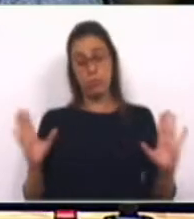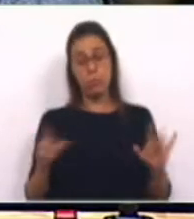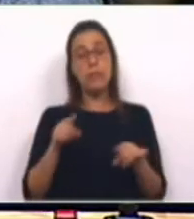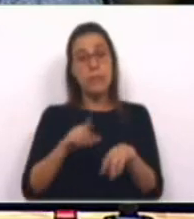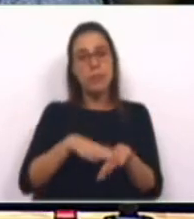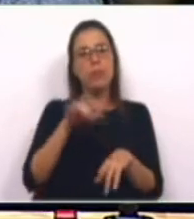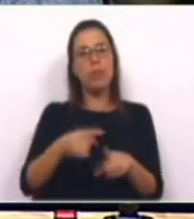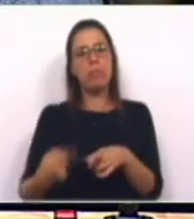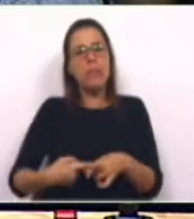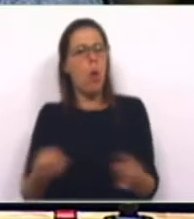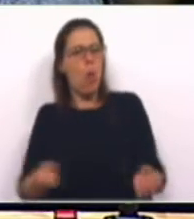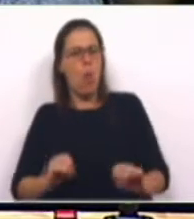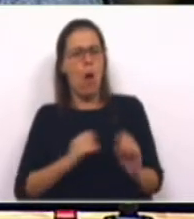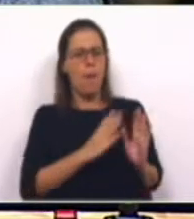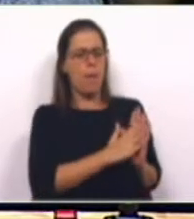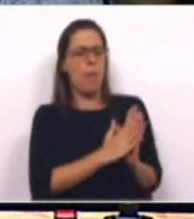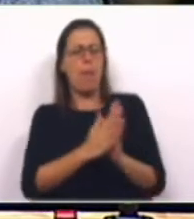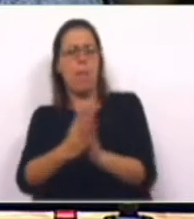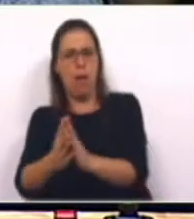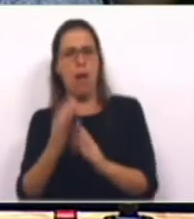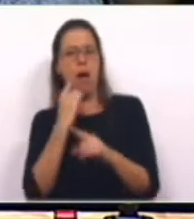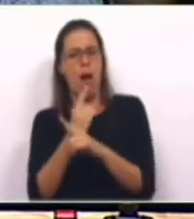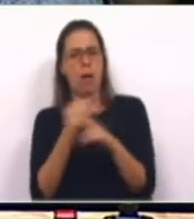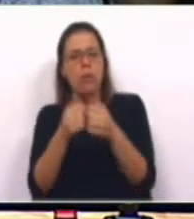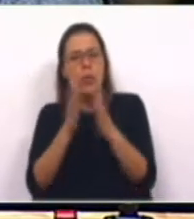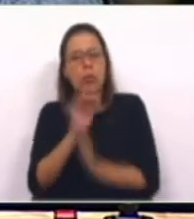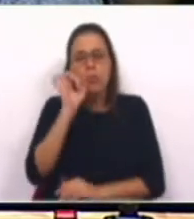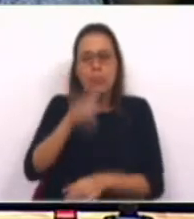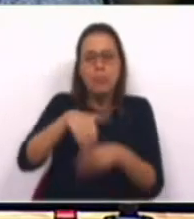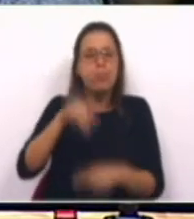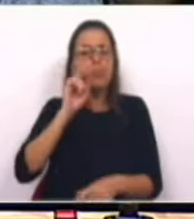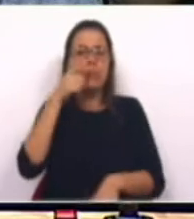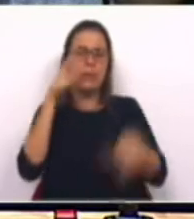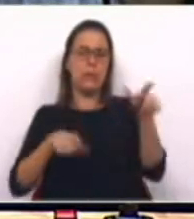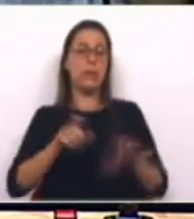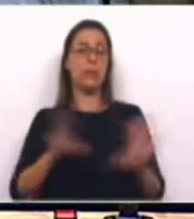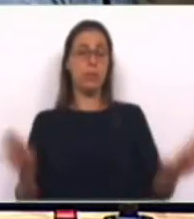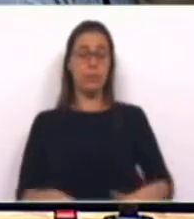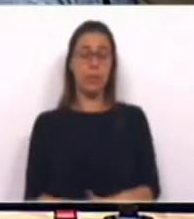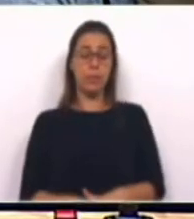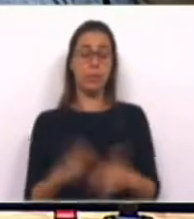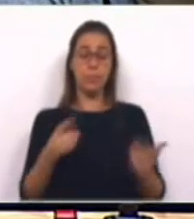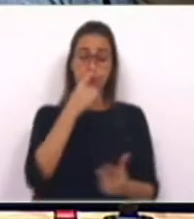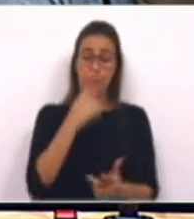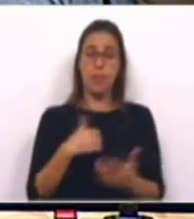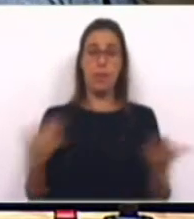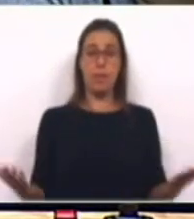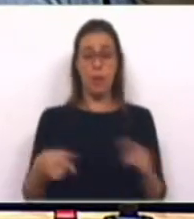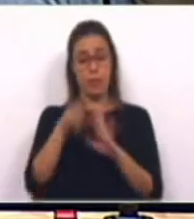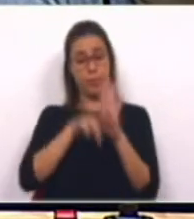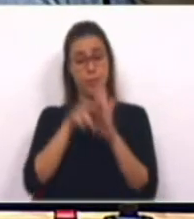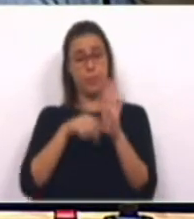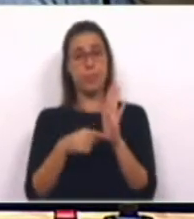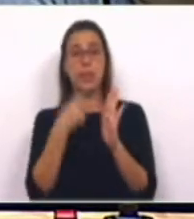É o fruto do desinteresse acumulado relativamente a todo o sistema de proteção civil. As falhas que este